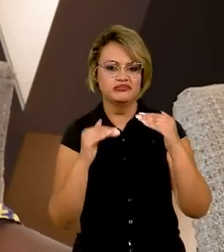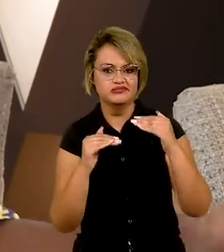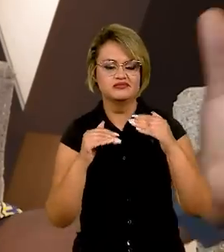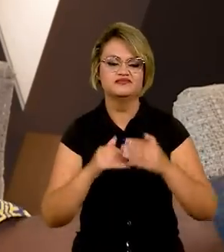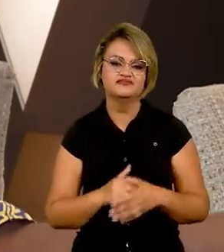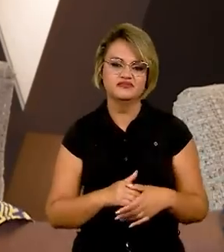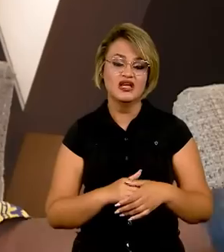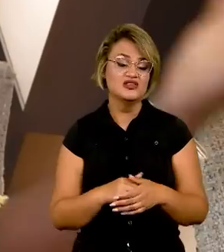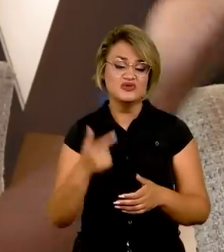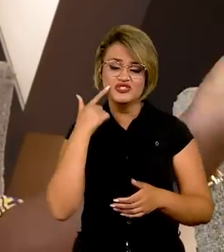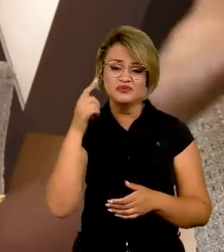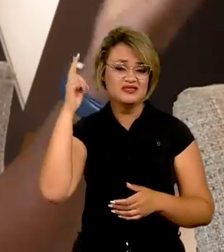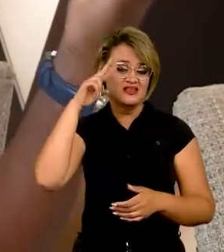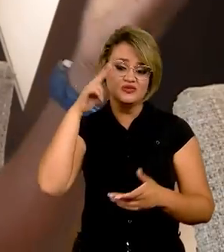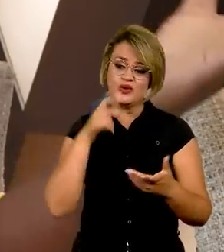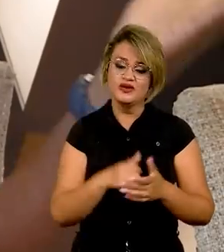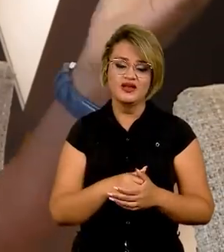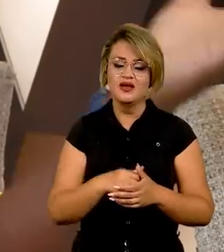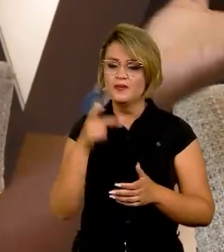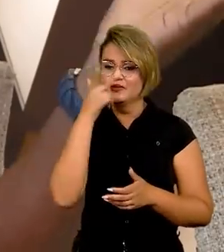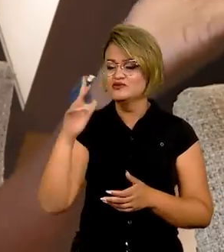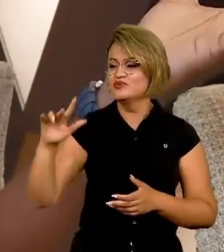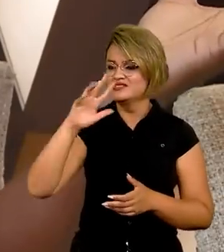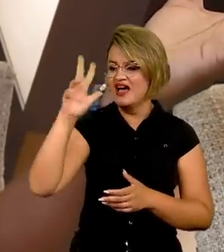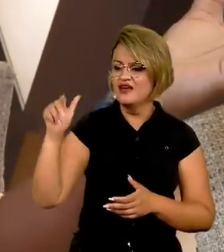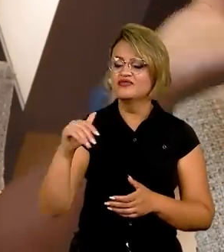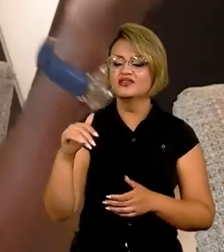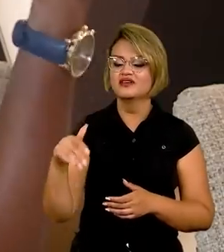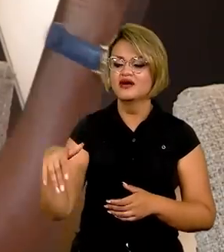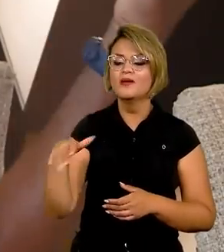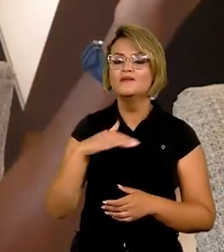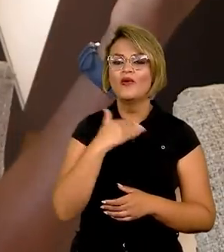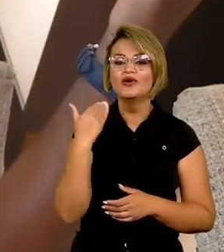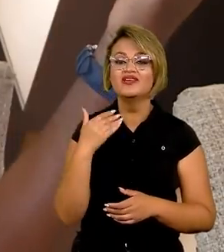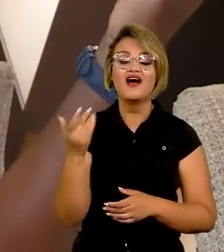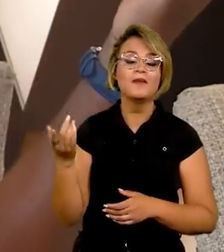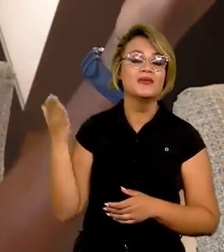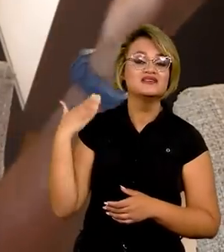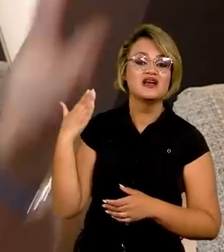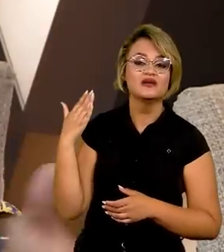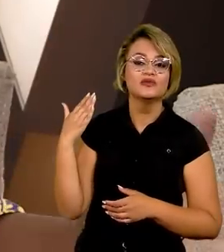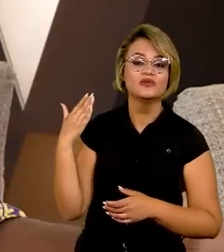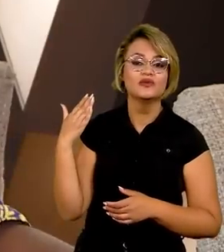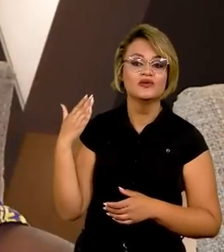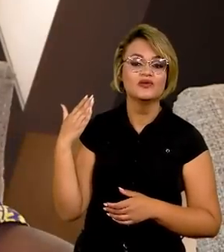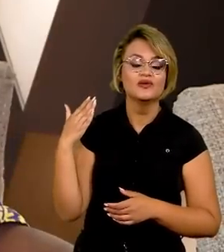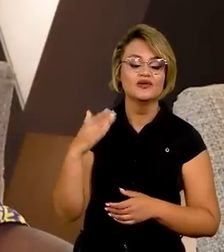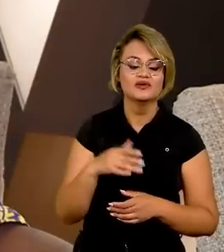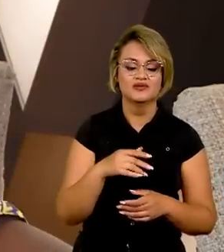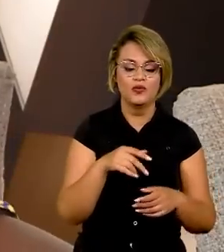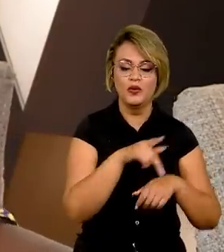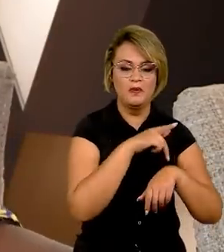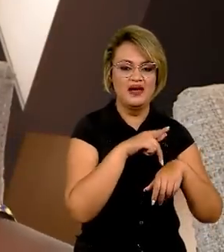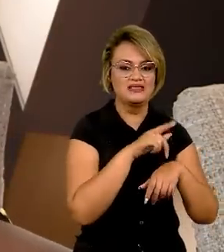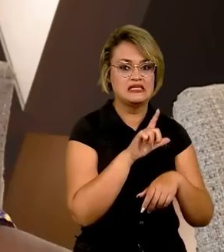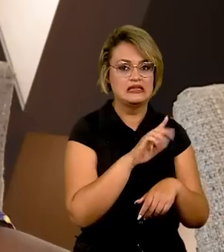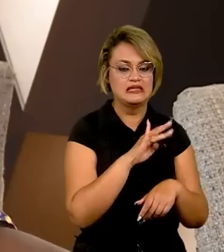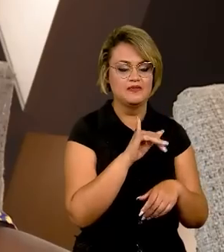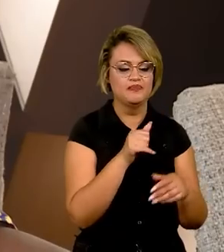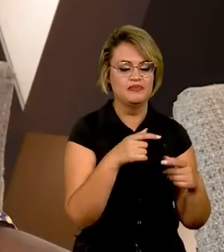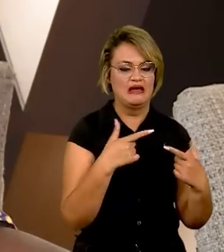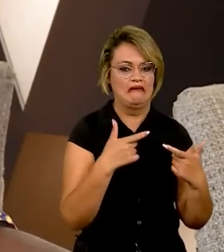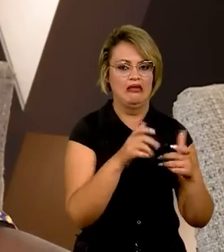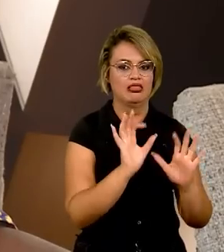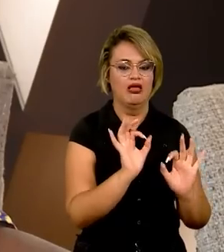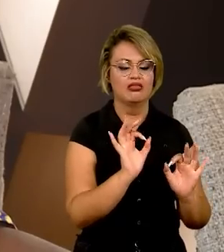É só olhamos para a história, quantos africanos morriam no mar Mediterrâneo antes da destruição da Líbia e depois. Os dados estatísticos falam